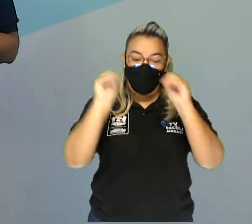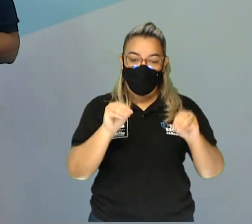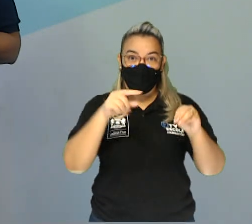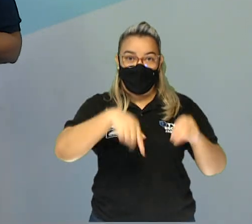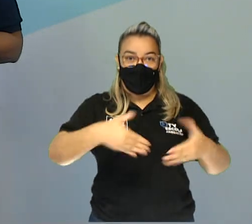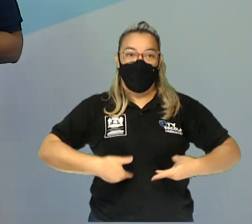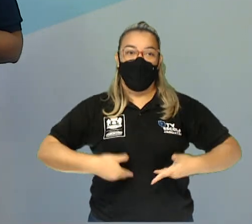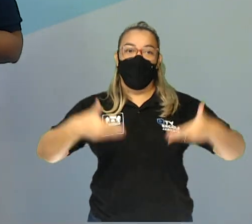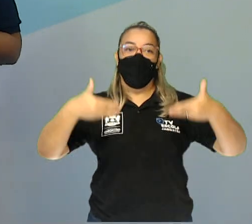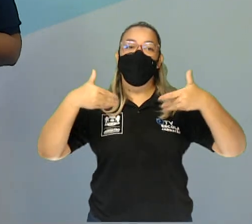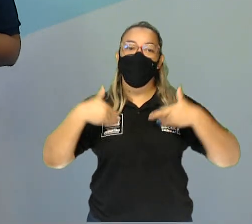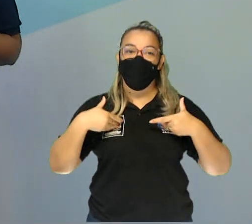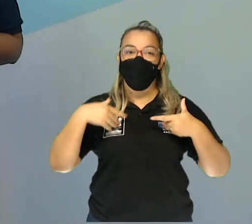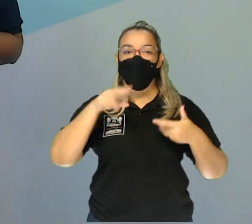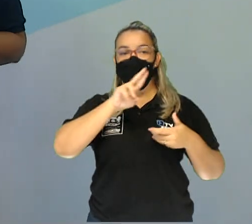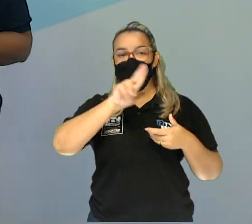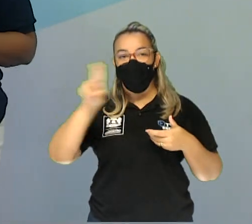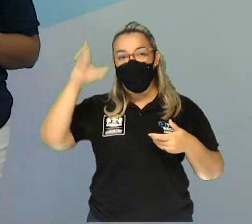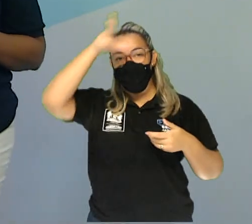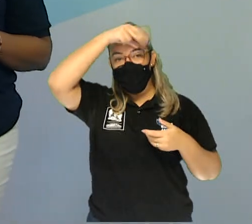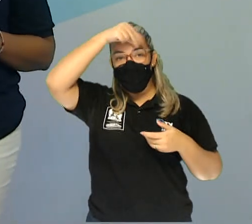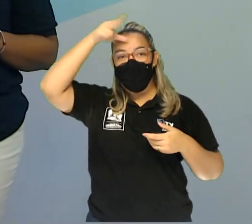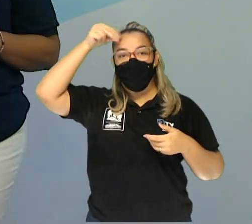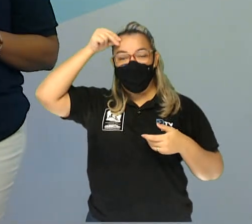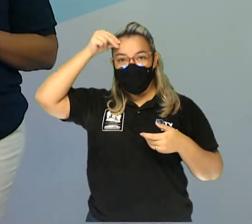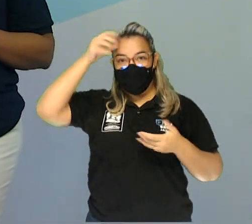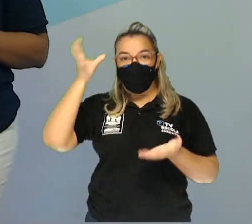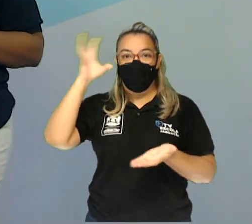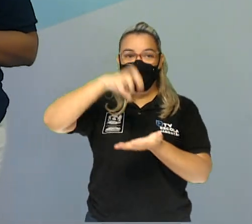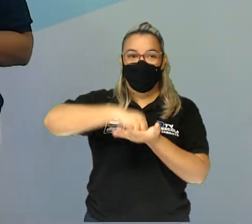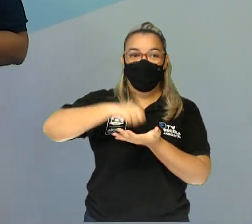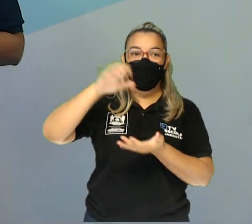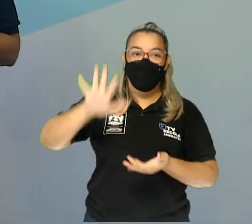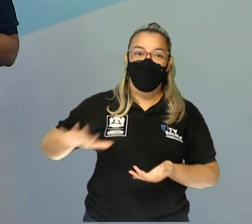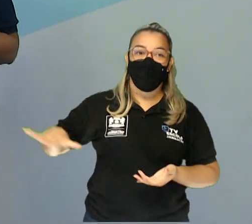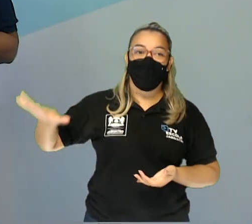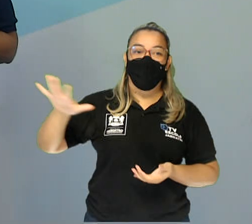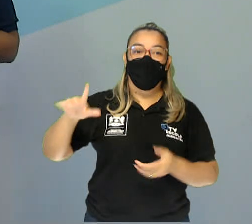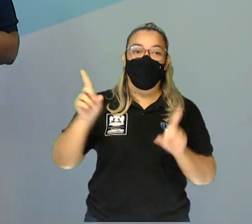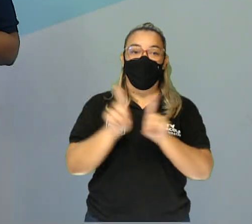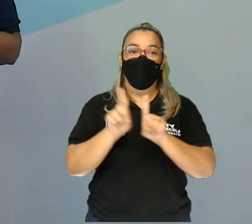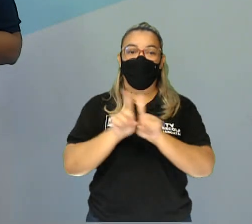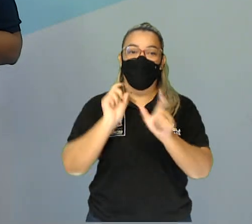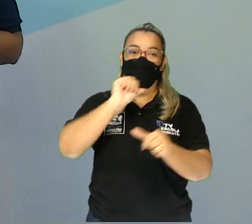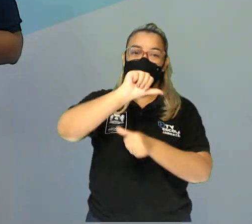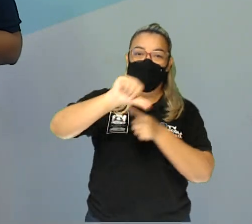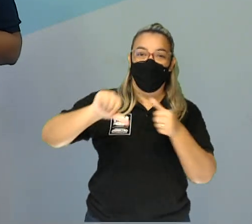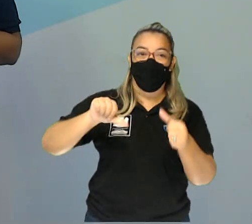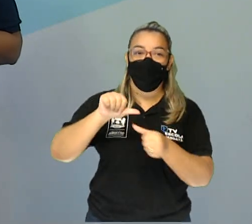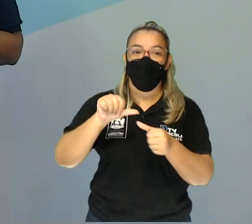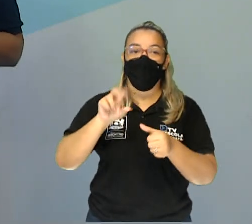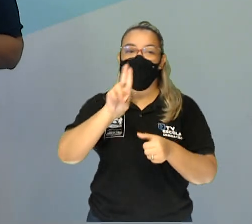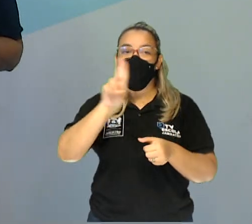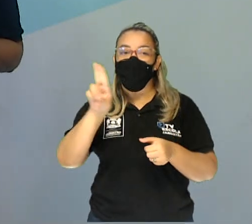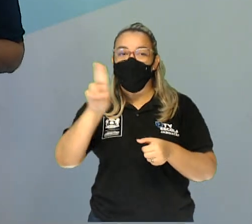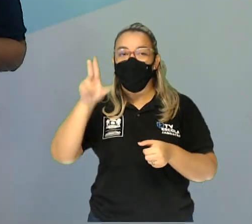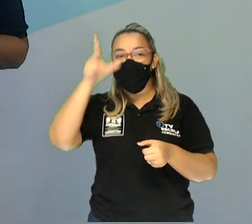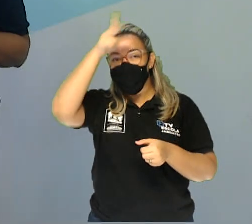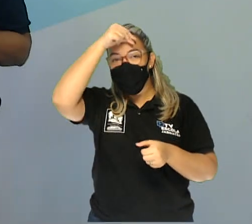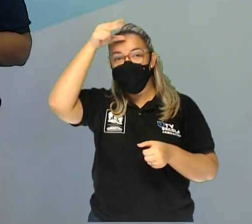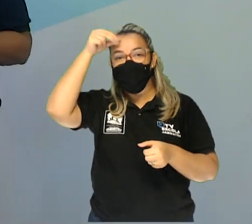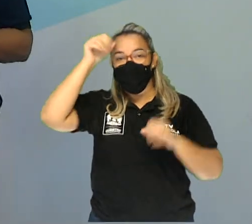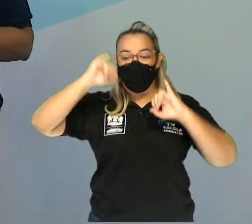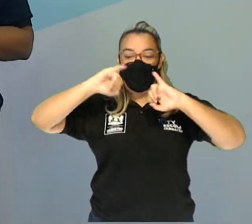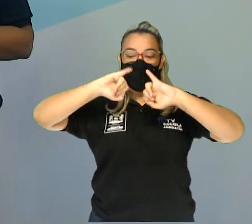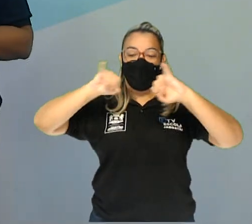nomeando a cidade como o município da integração nacional, também mudando o nome do município para Jaboatão